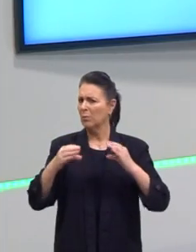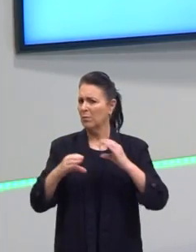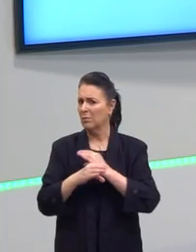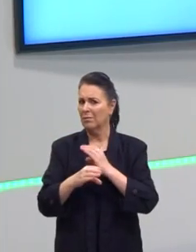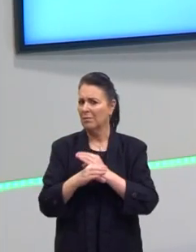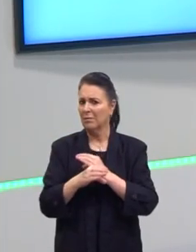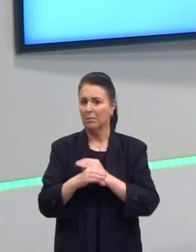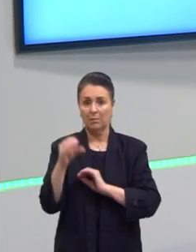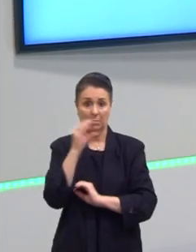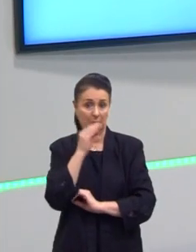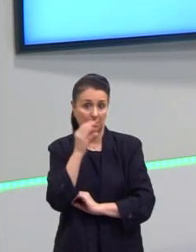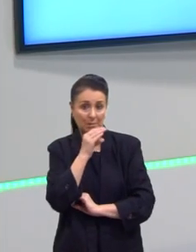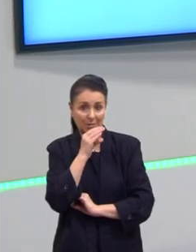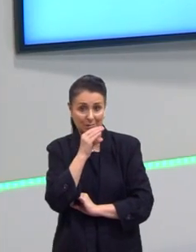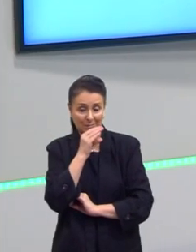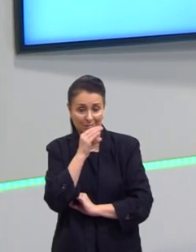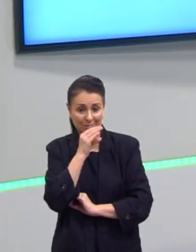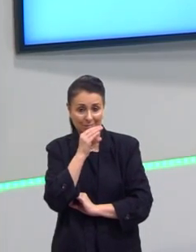Rapidamente.